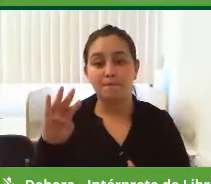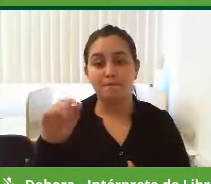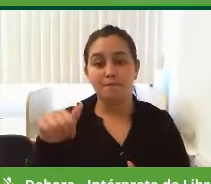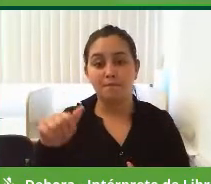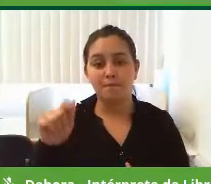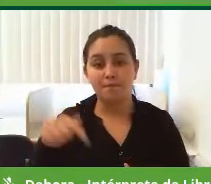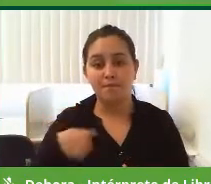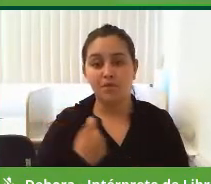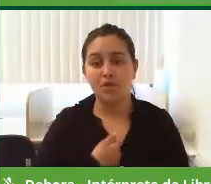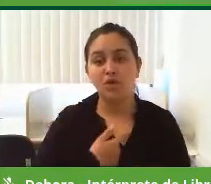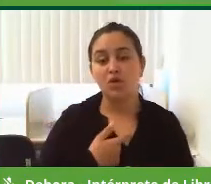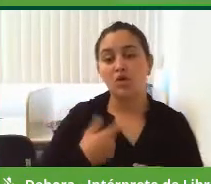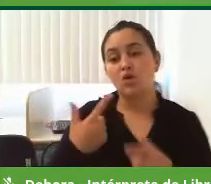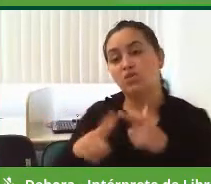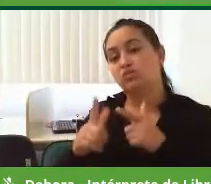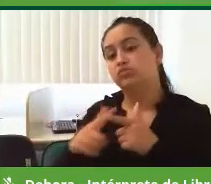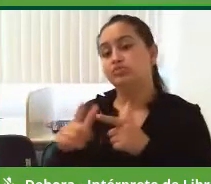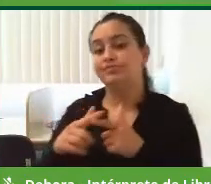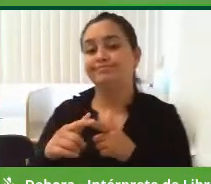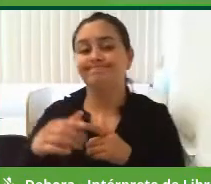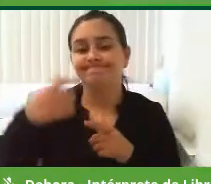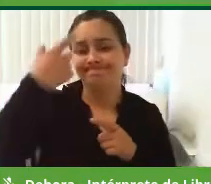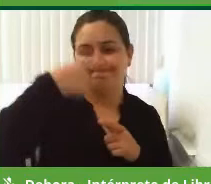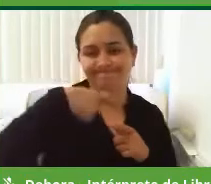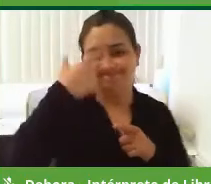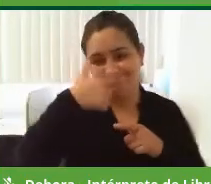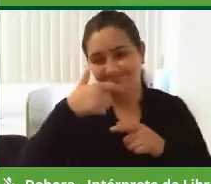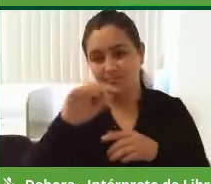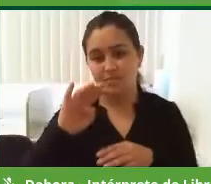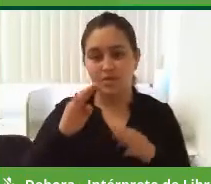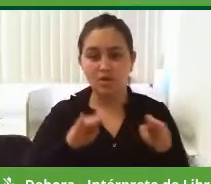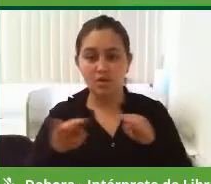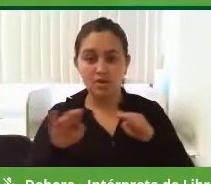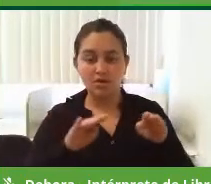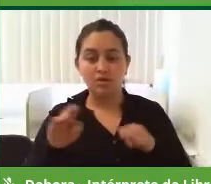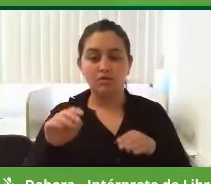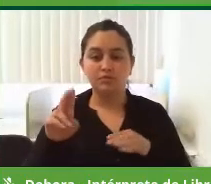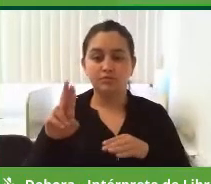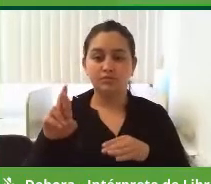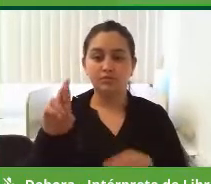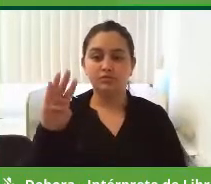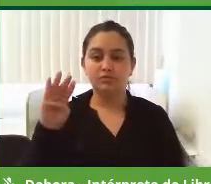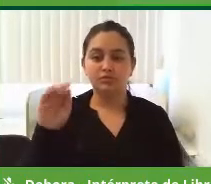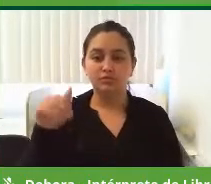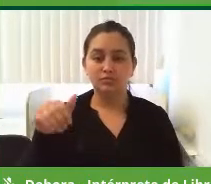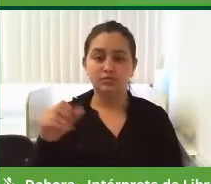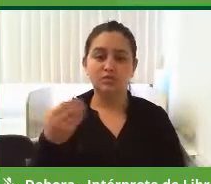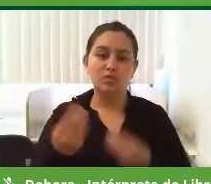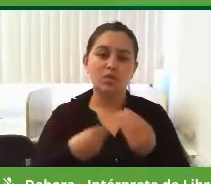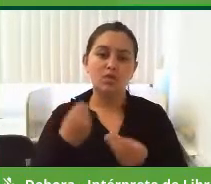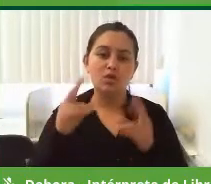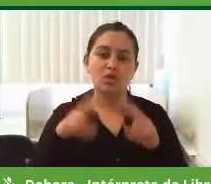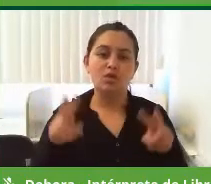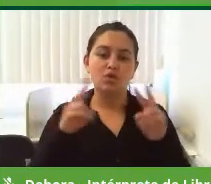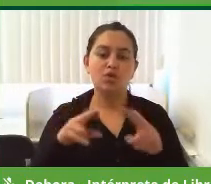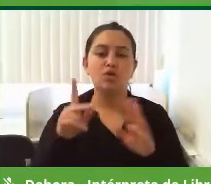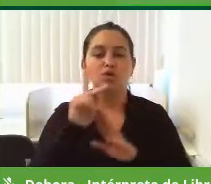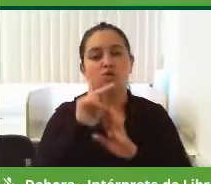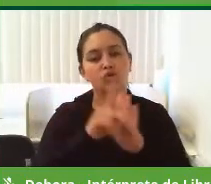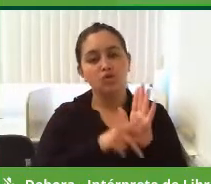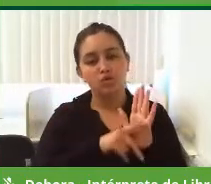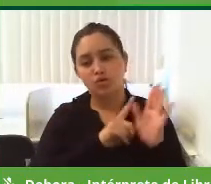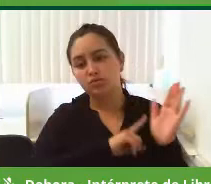sério com relação à mobilidade no município de São Bento do Sul. Como isso está previsto no seu plano de